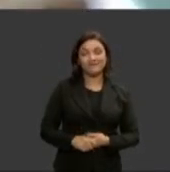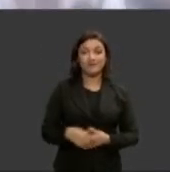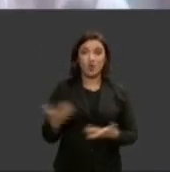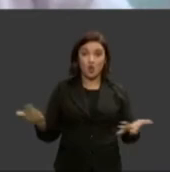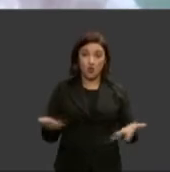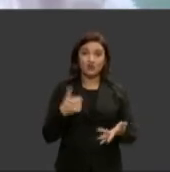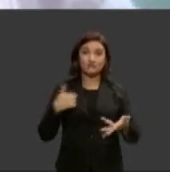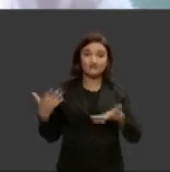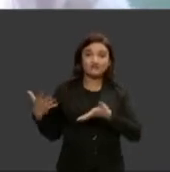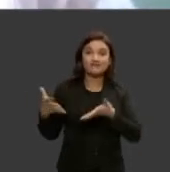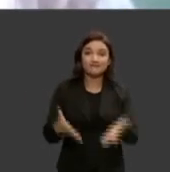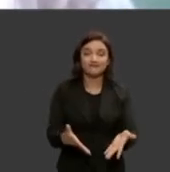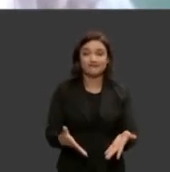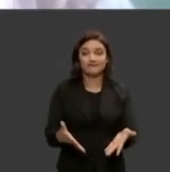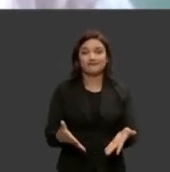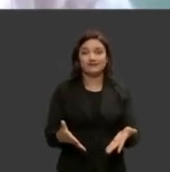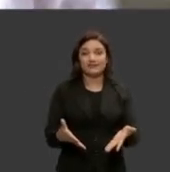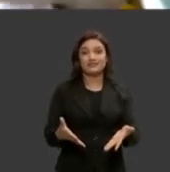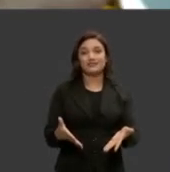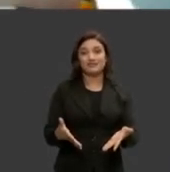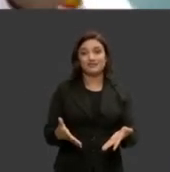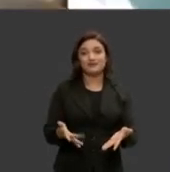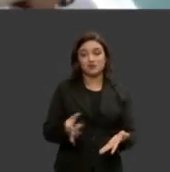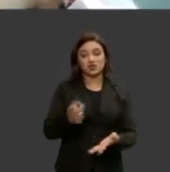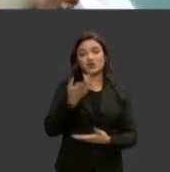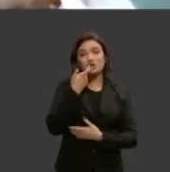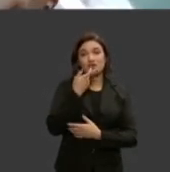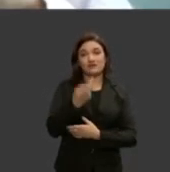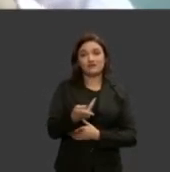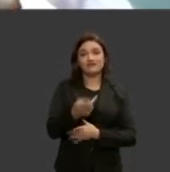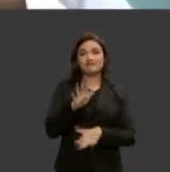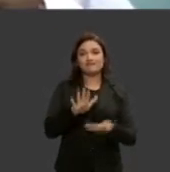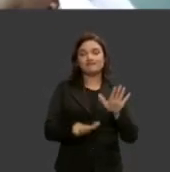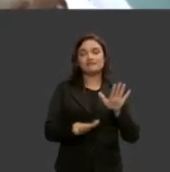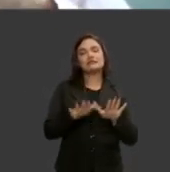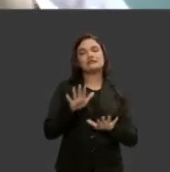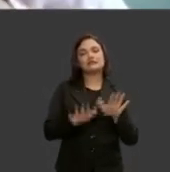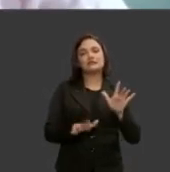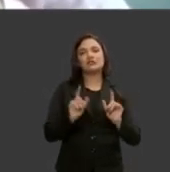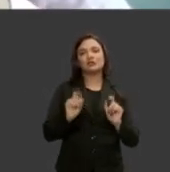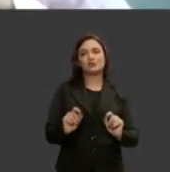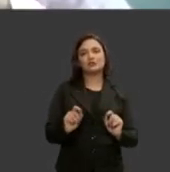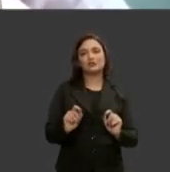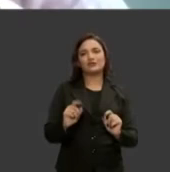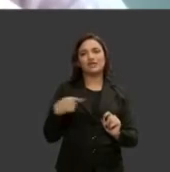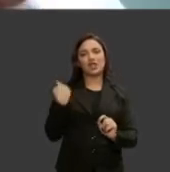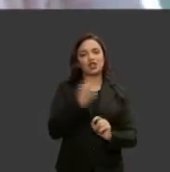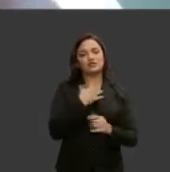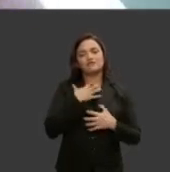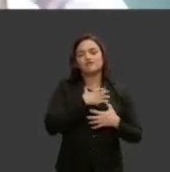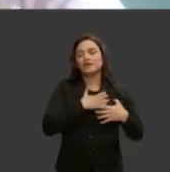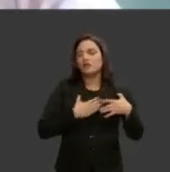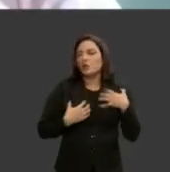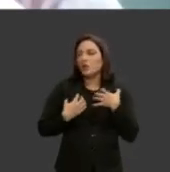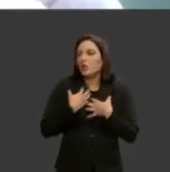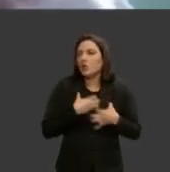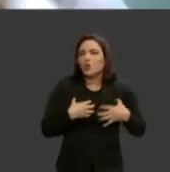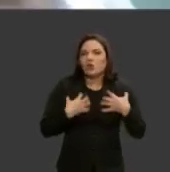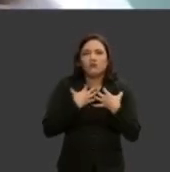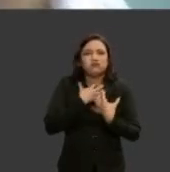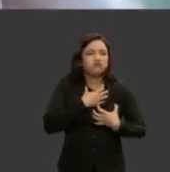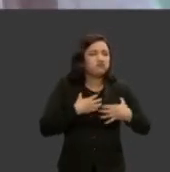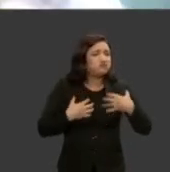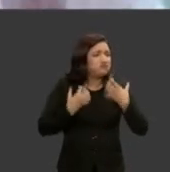apenas dizendo pra vocês que muitas vezes somos movidos de angústia de angústia